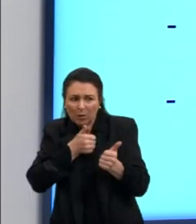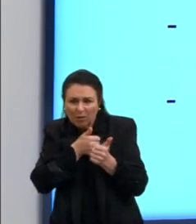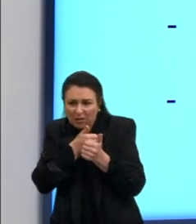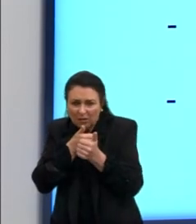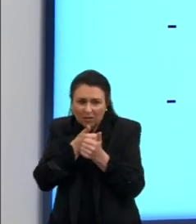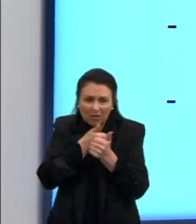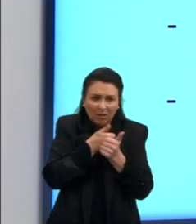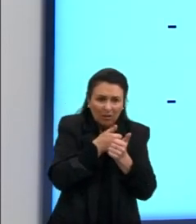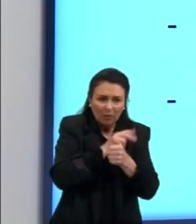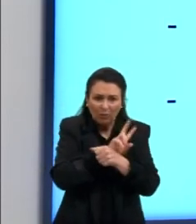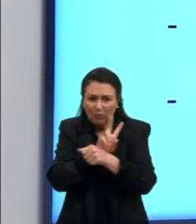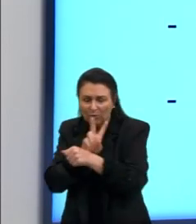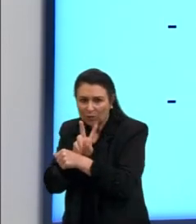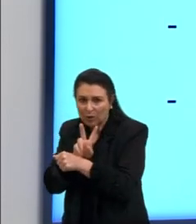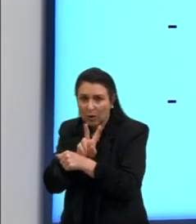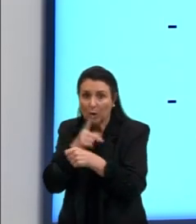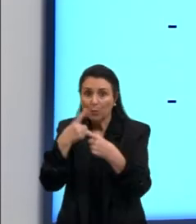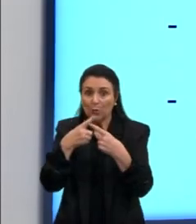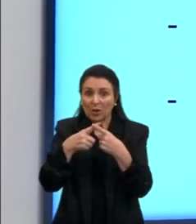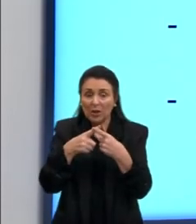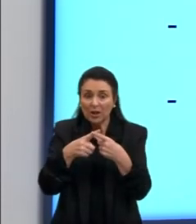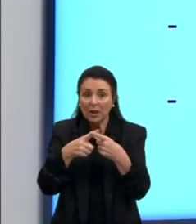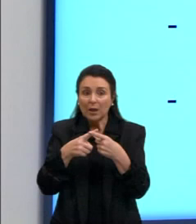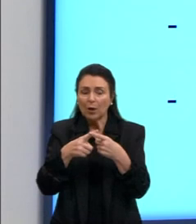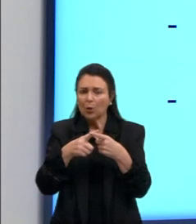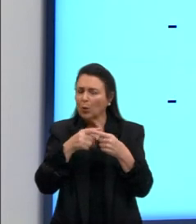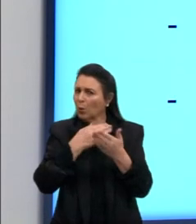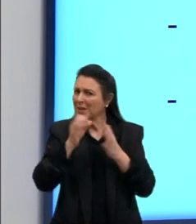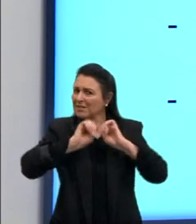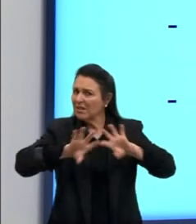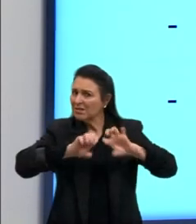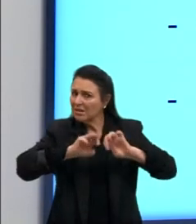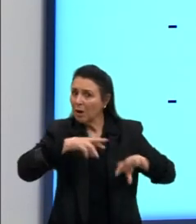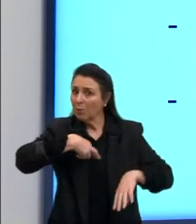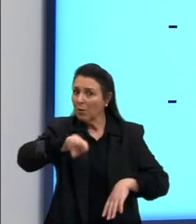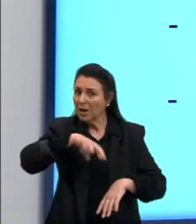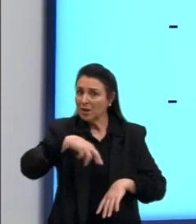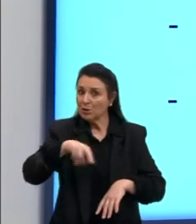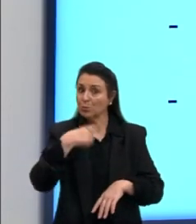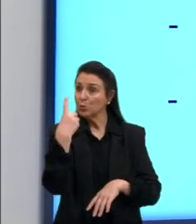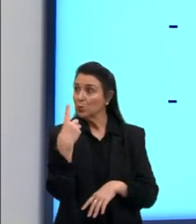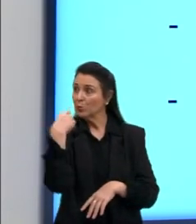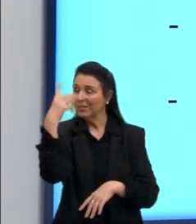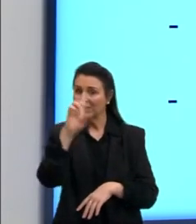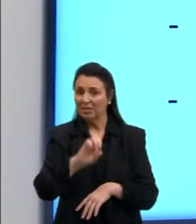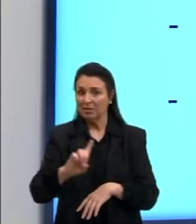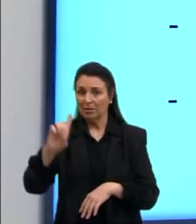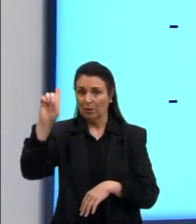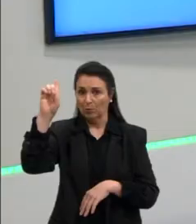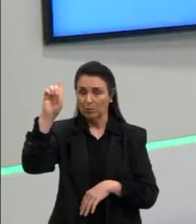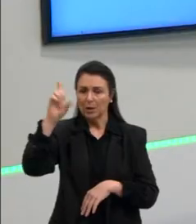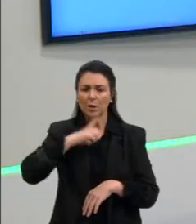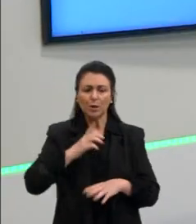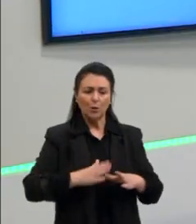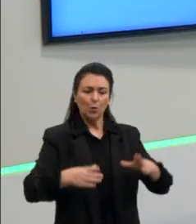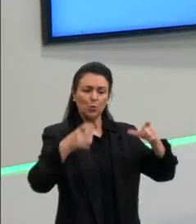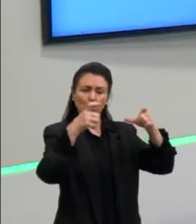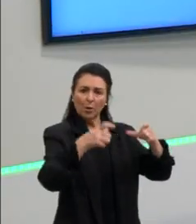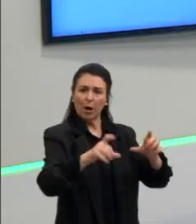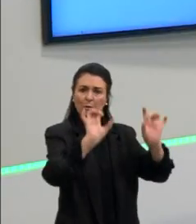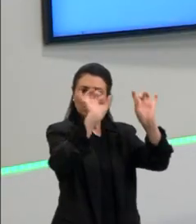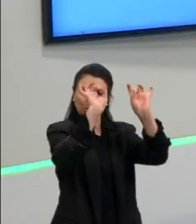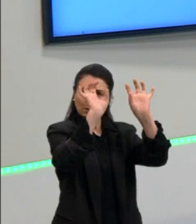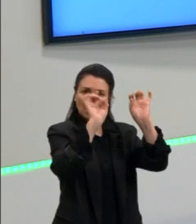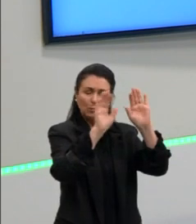monoteísta, de um único Deus. E Meca tinha um templo da Caaba, que era um templo que possuía várias